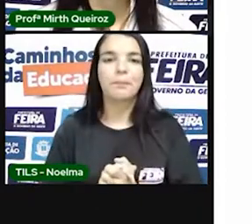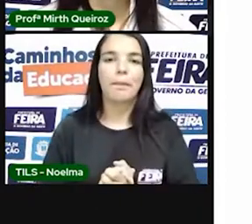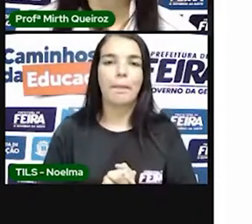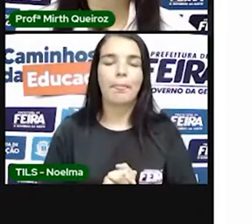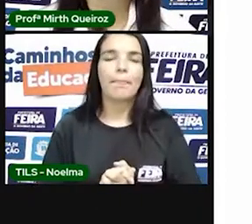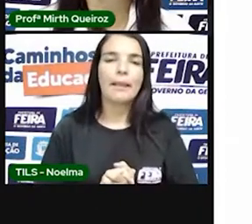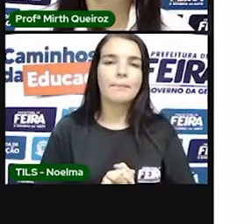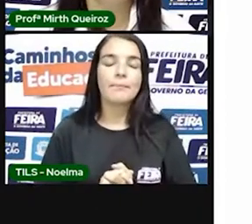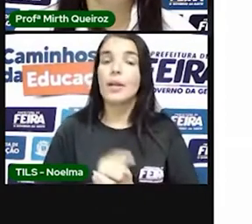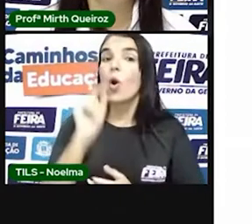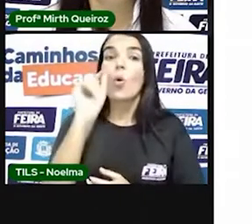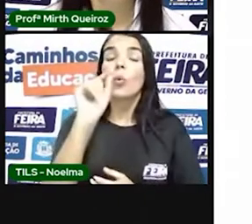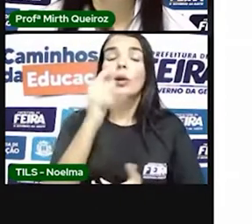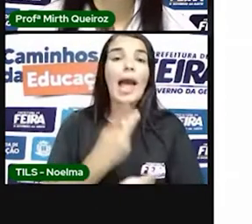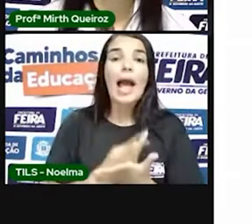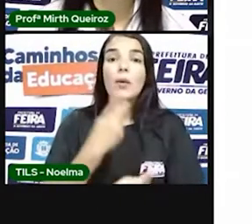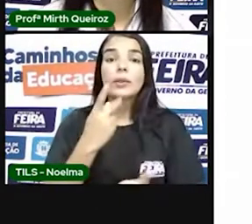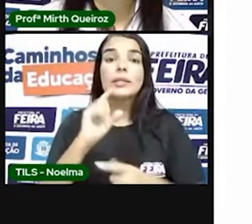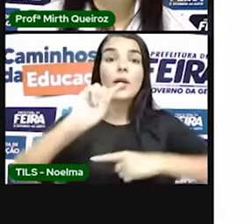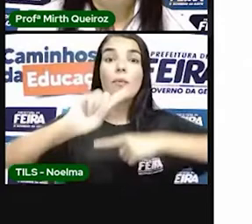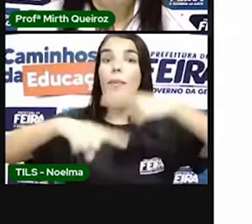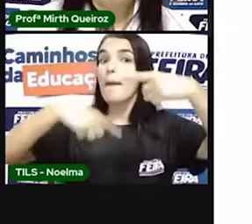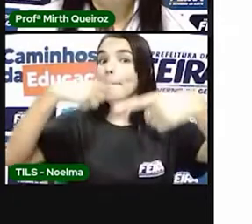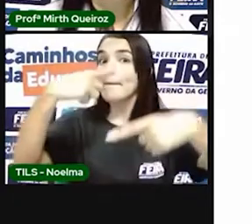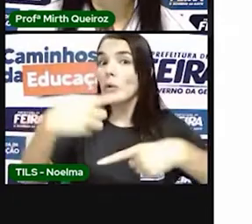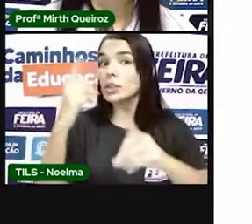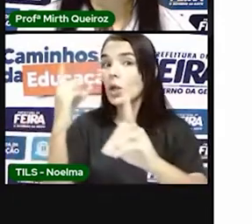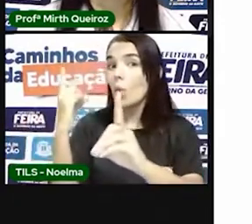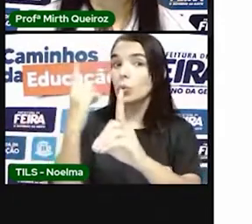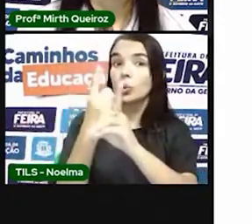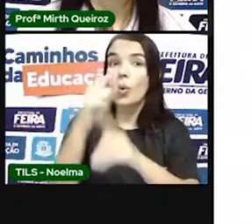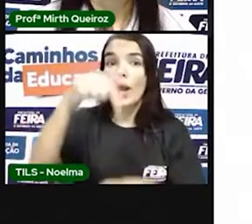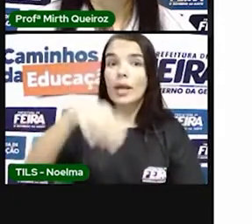E o que aconteceu depois que eles encontraram o Brasil?